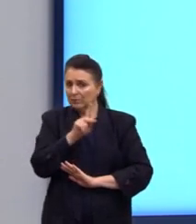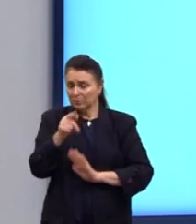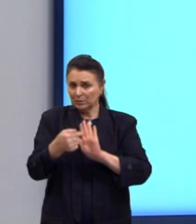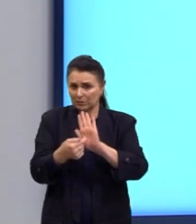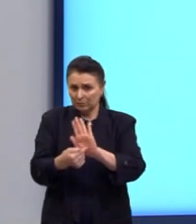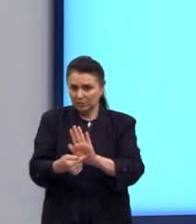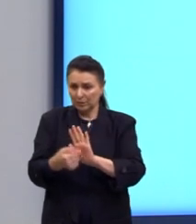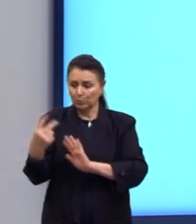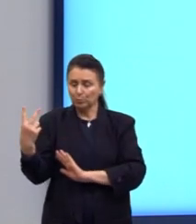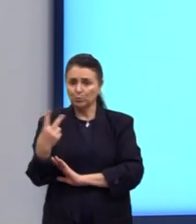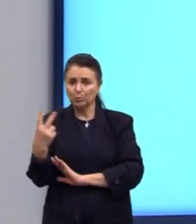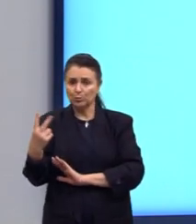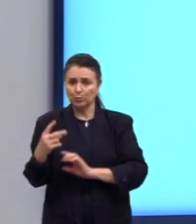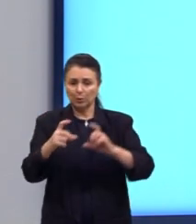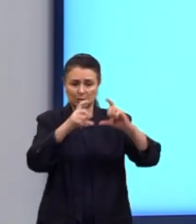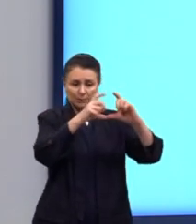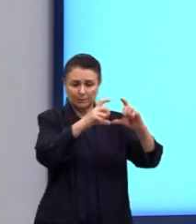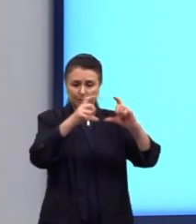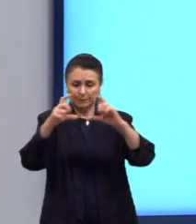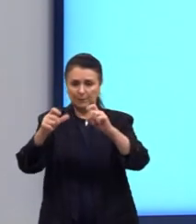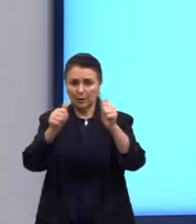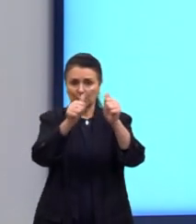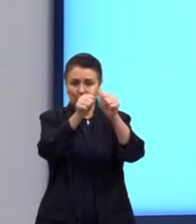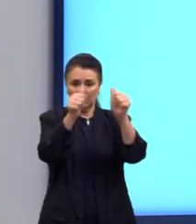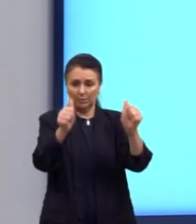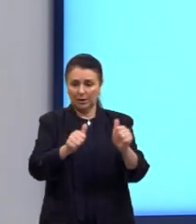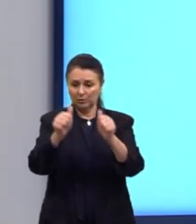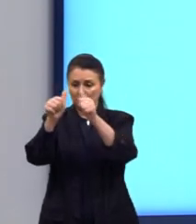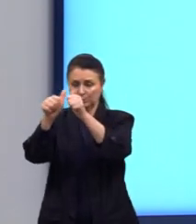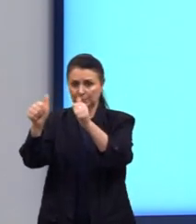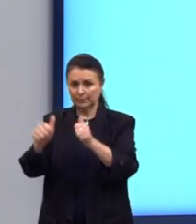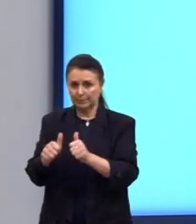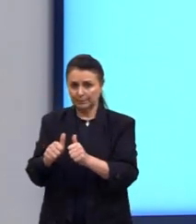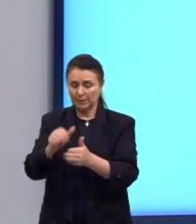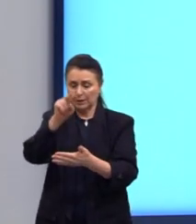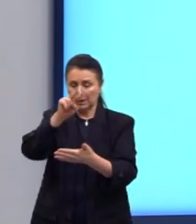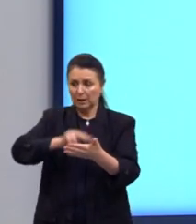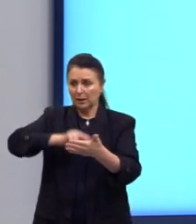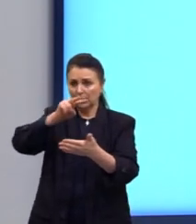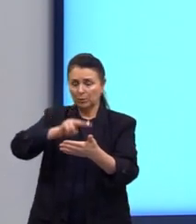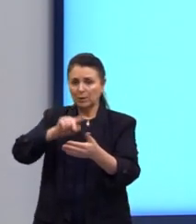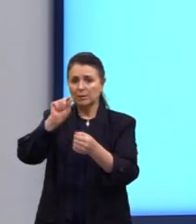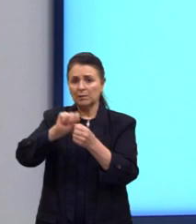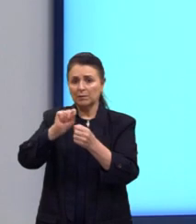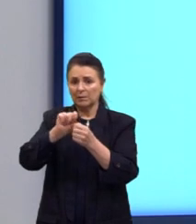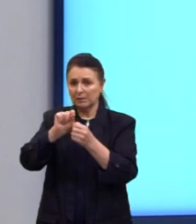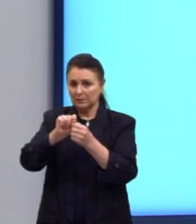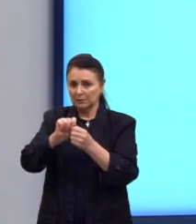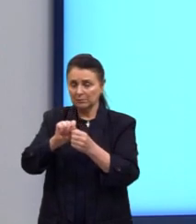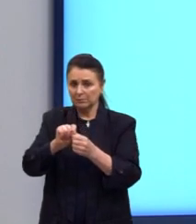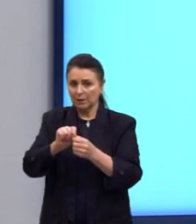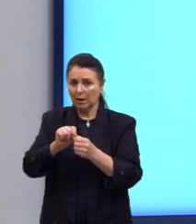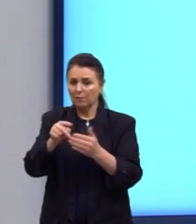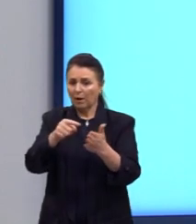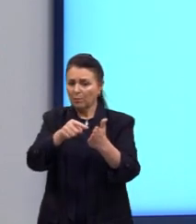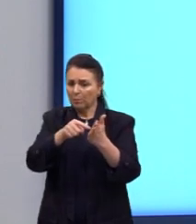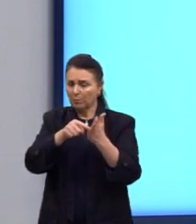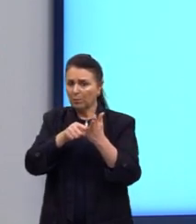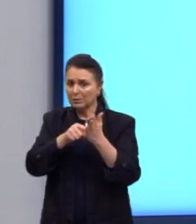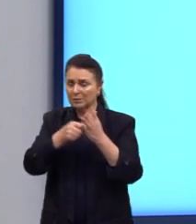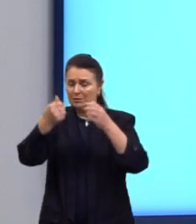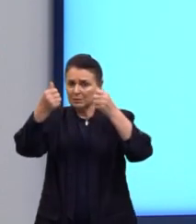nessas duas imagens, a leitura que eu vou fazer delas vai me trazer a